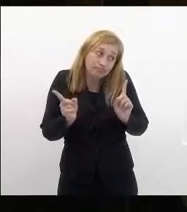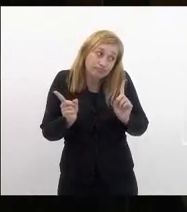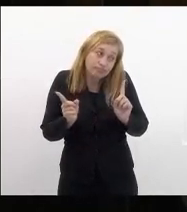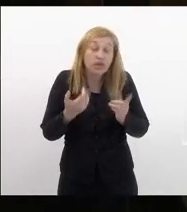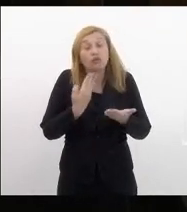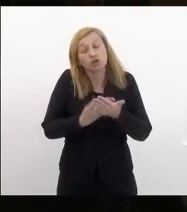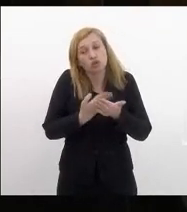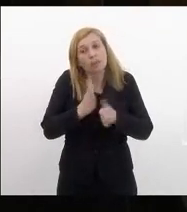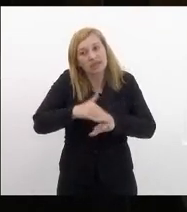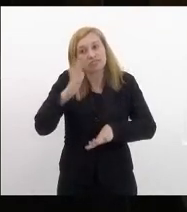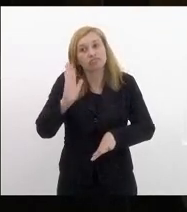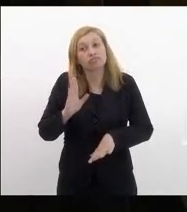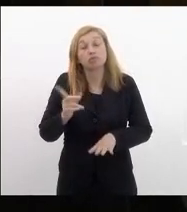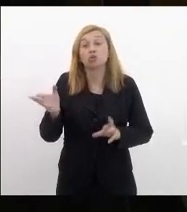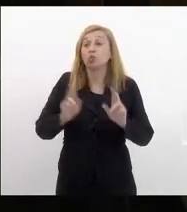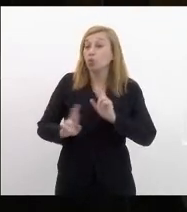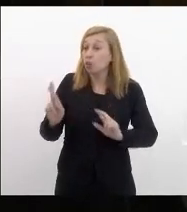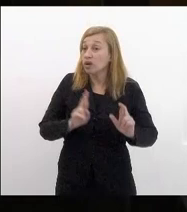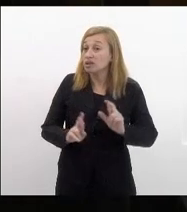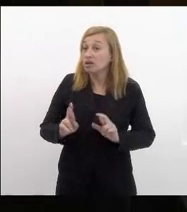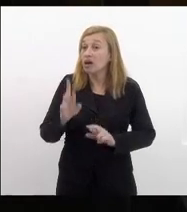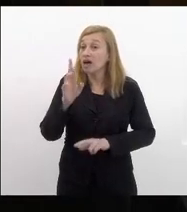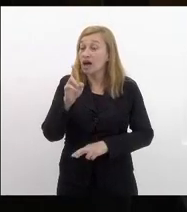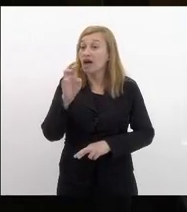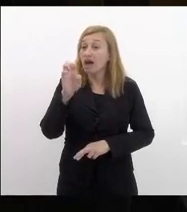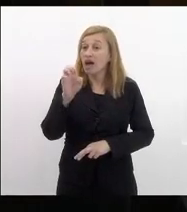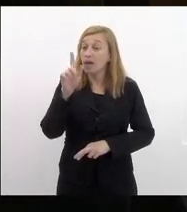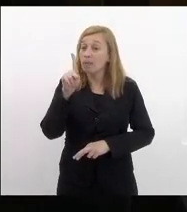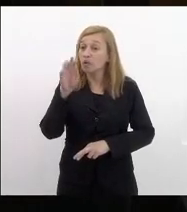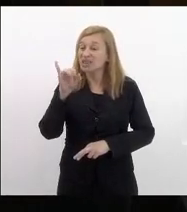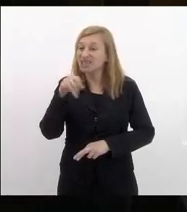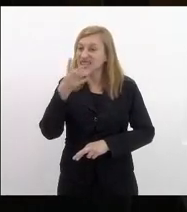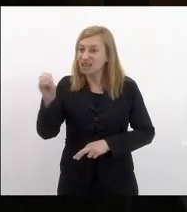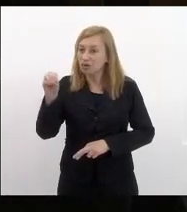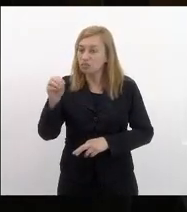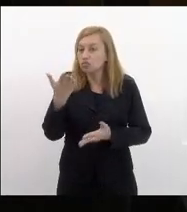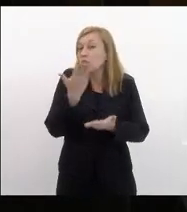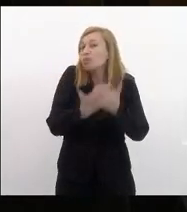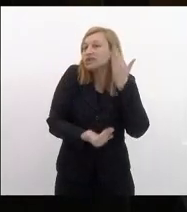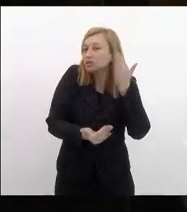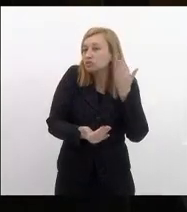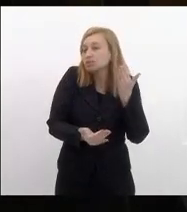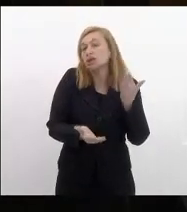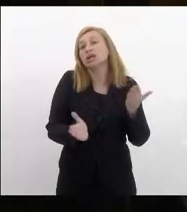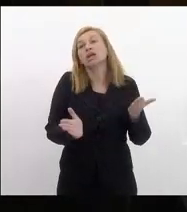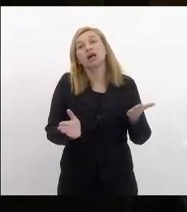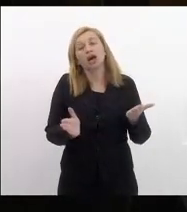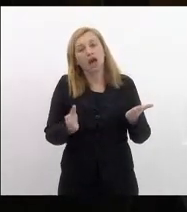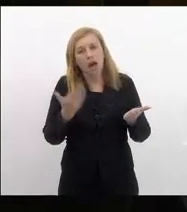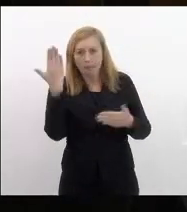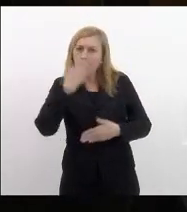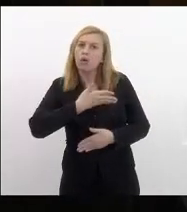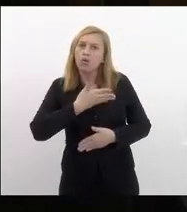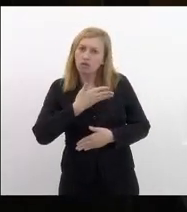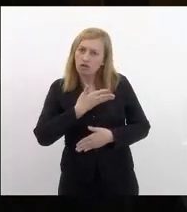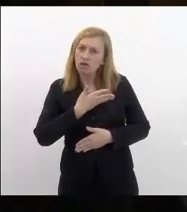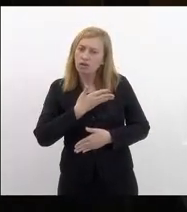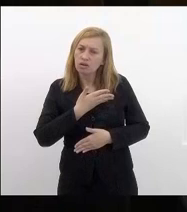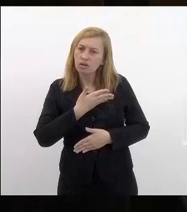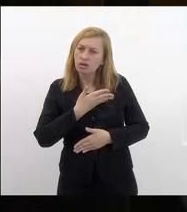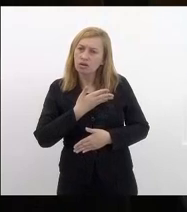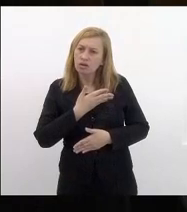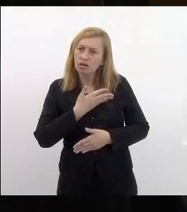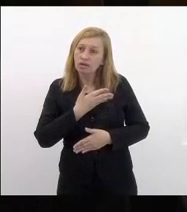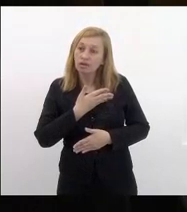vou estudar um pouco mais com relação a reposição das perdas elas são a prova inequívoca